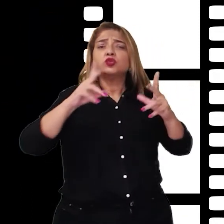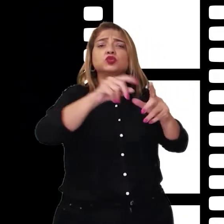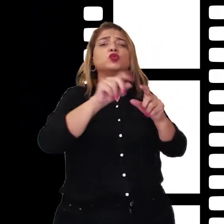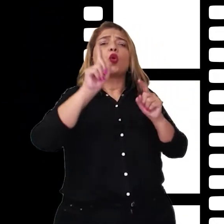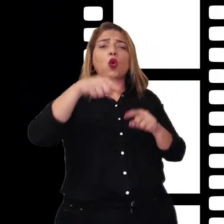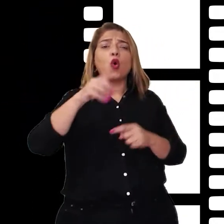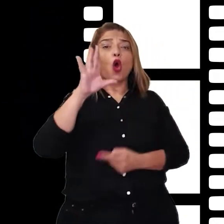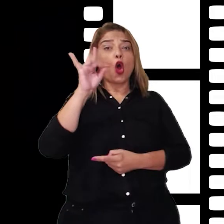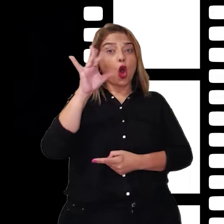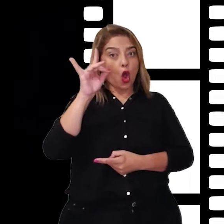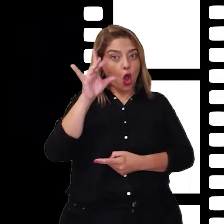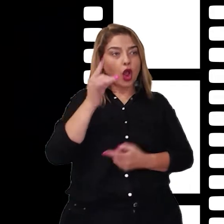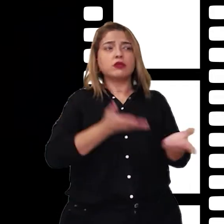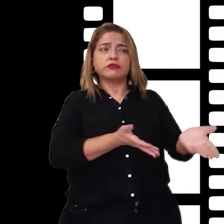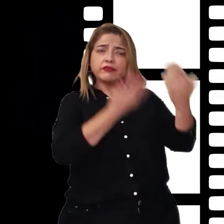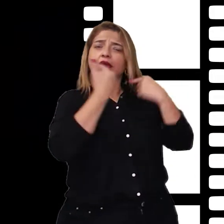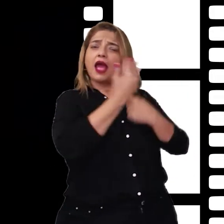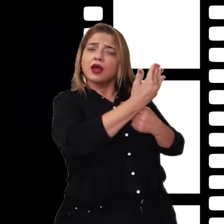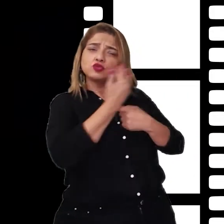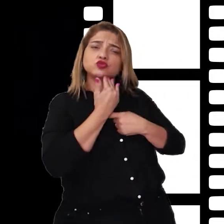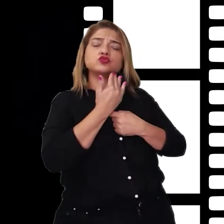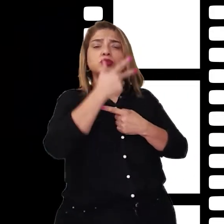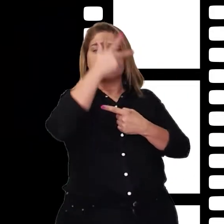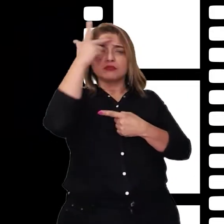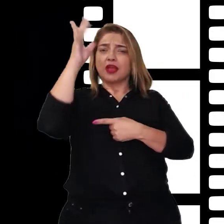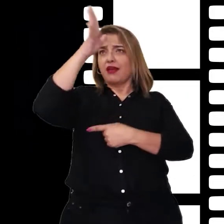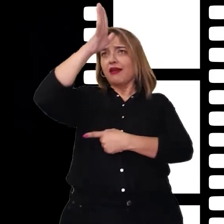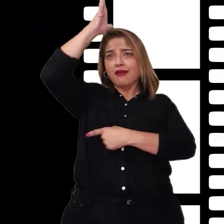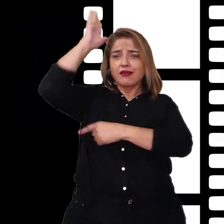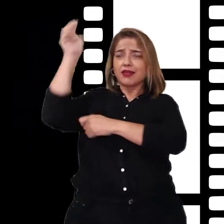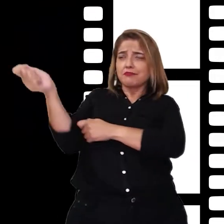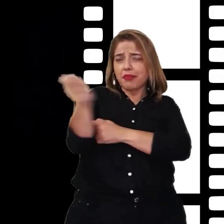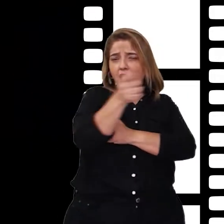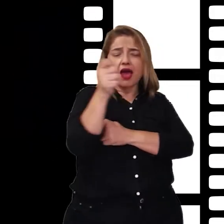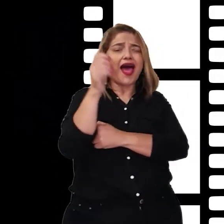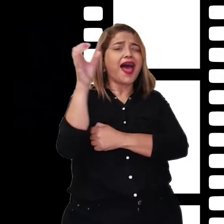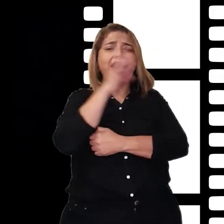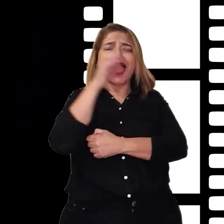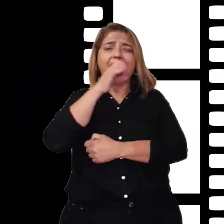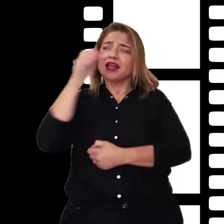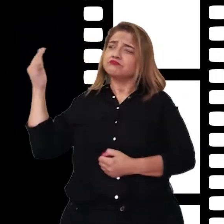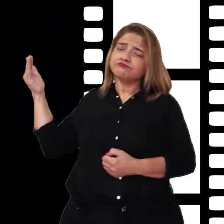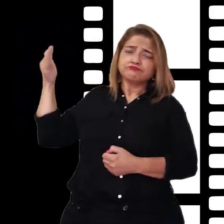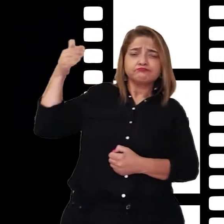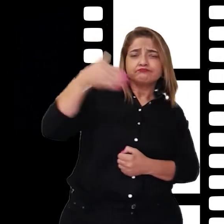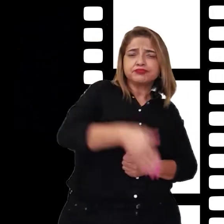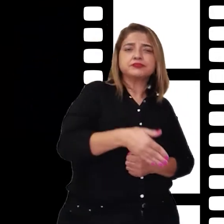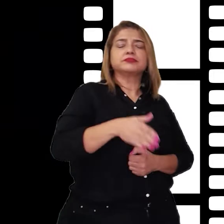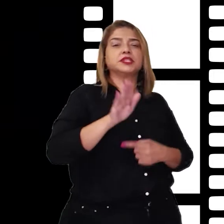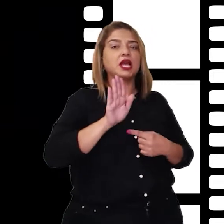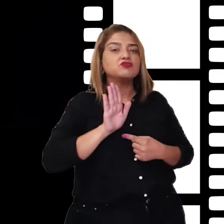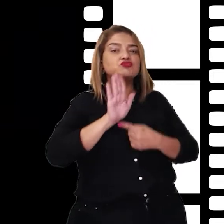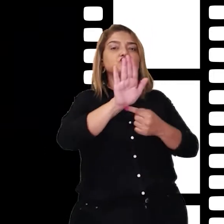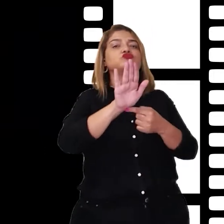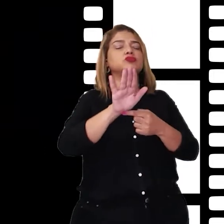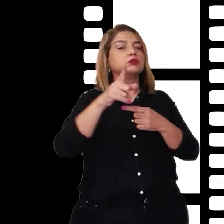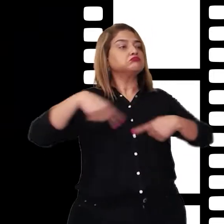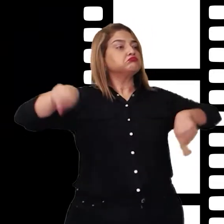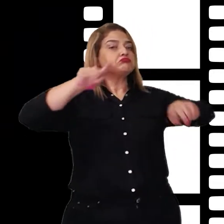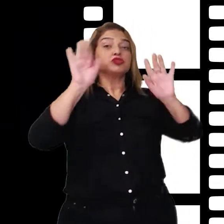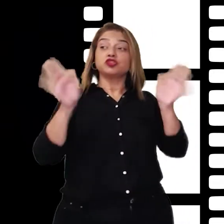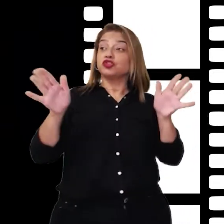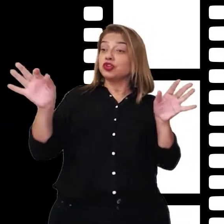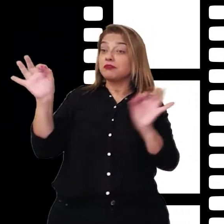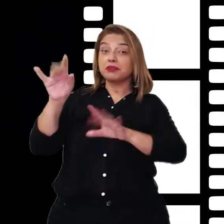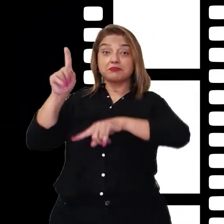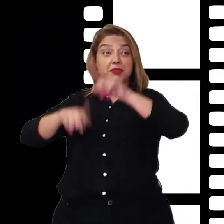de cola. Pediu ajuda até dos bombeiros, que rapidamente chegaram com o guindaste. Todos estavam com tudo o que precisava